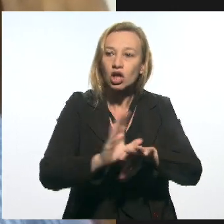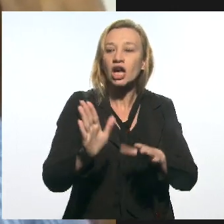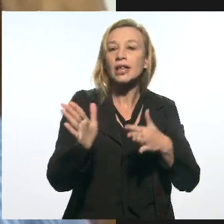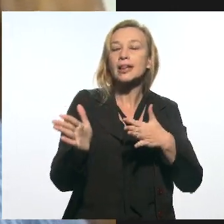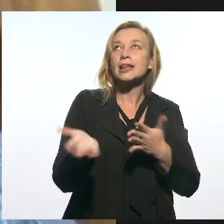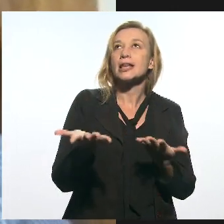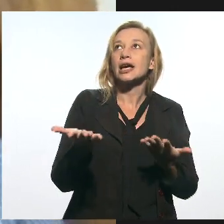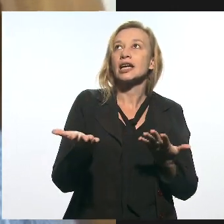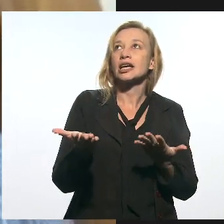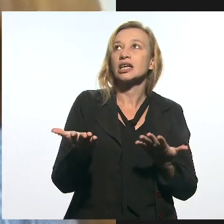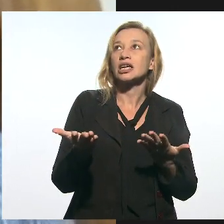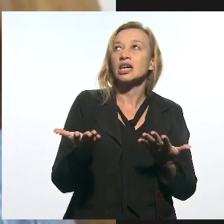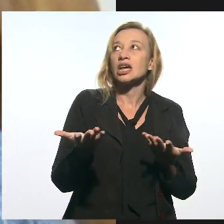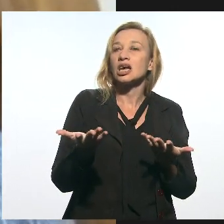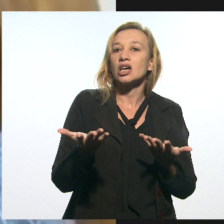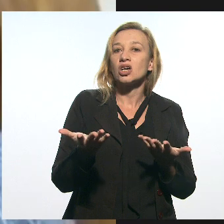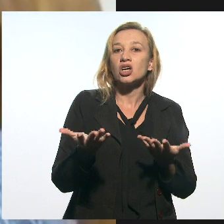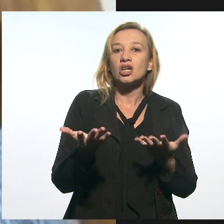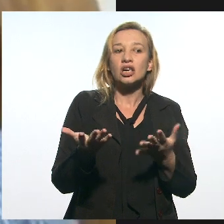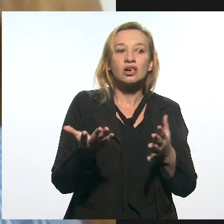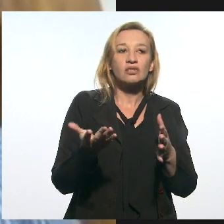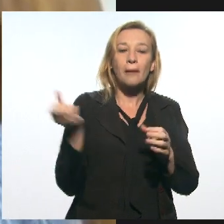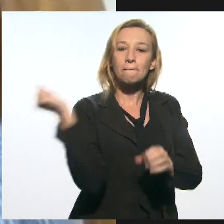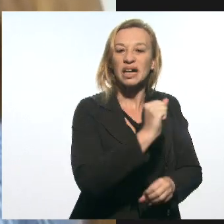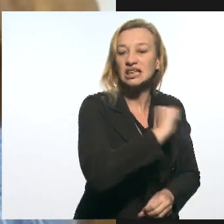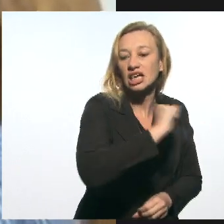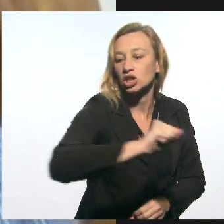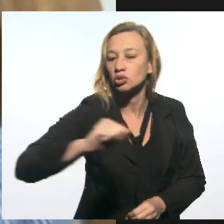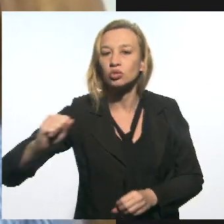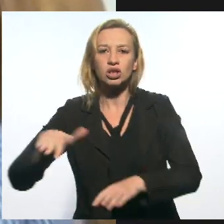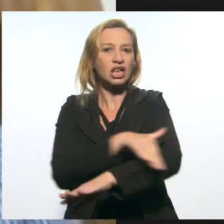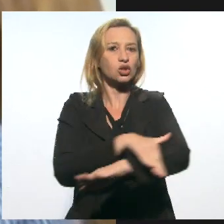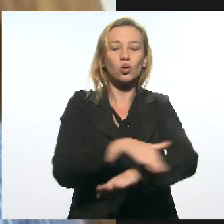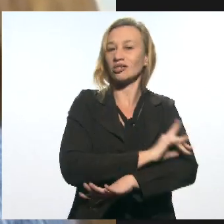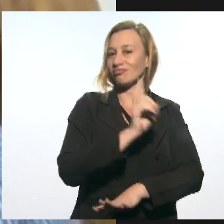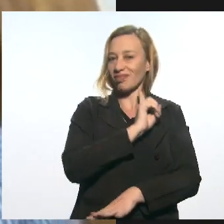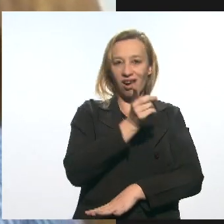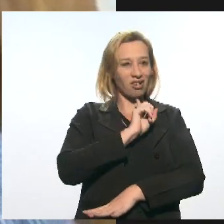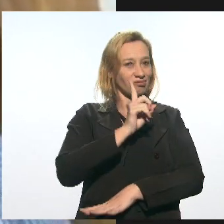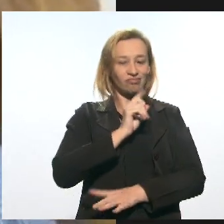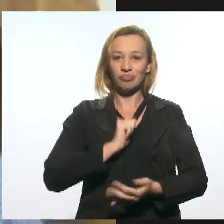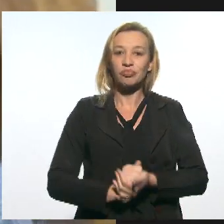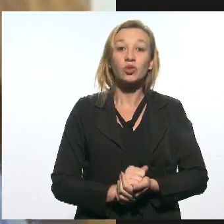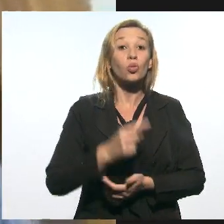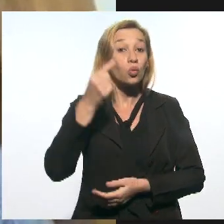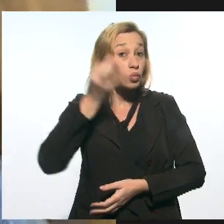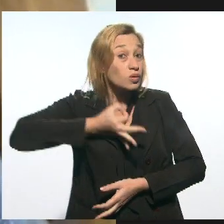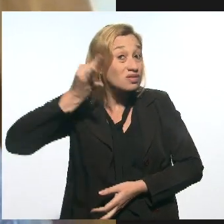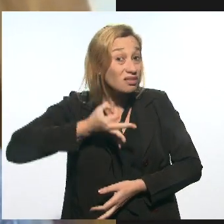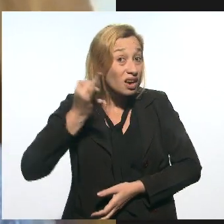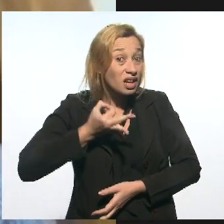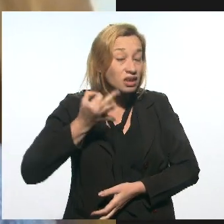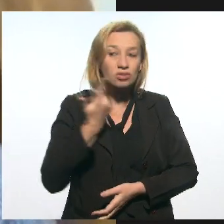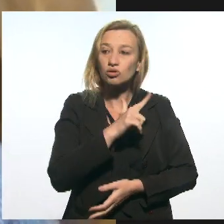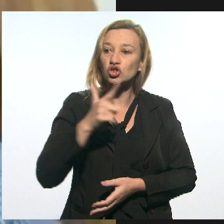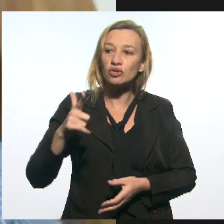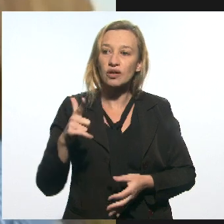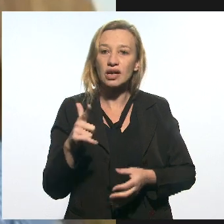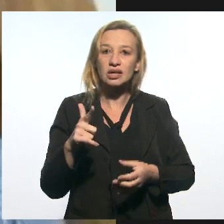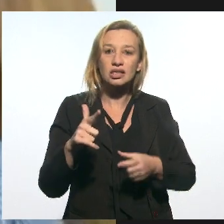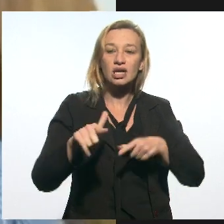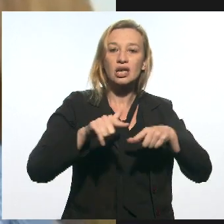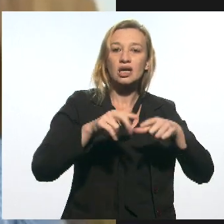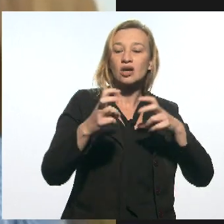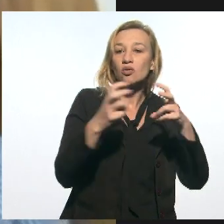nenhuma tendência a que saia se executando pelas ruas. Pelo contrário, o risco é muito grande. O ideal é que não houvesse o conflito. Ninguém é